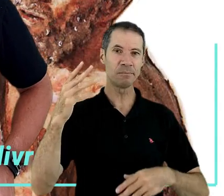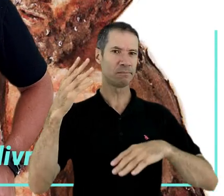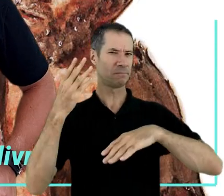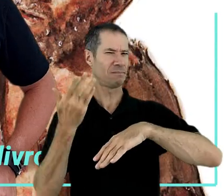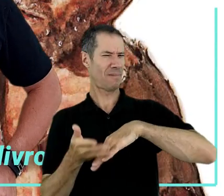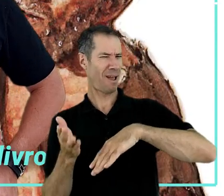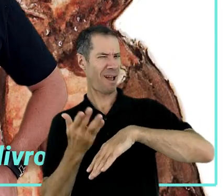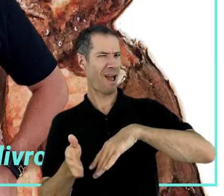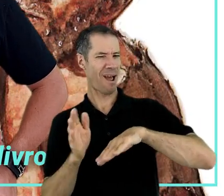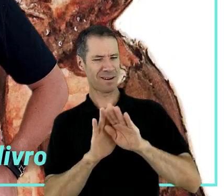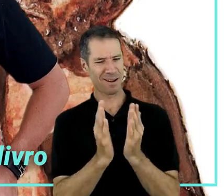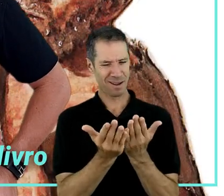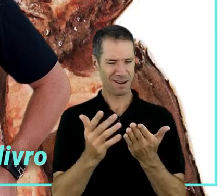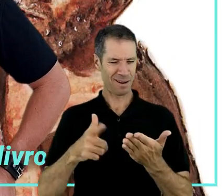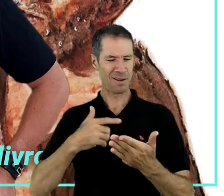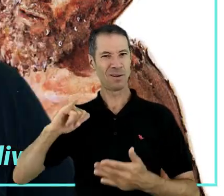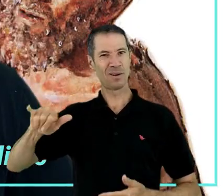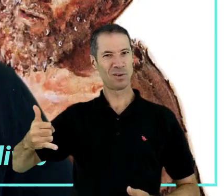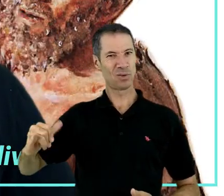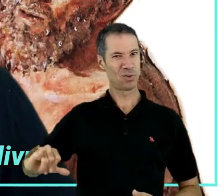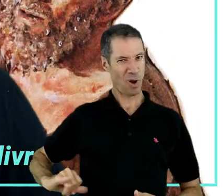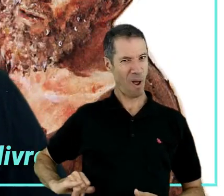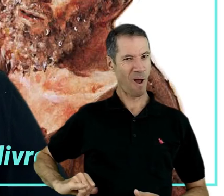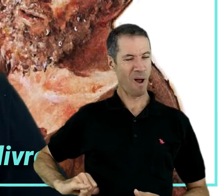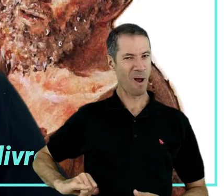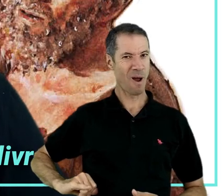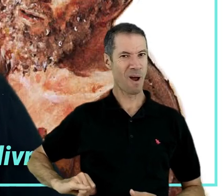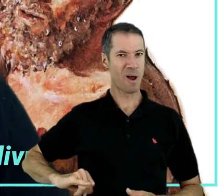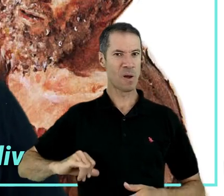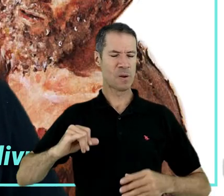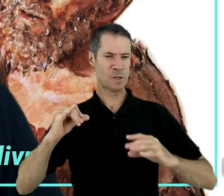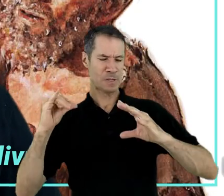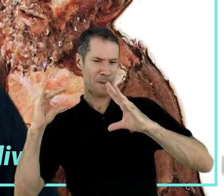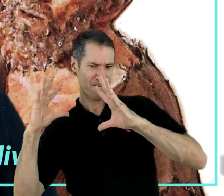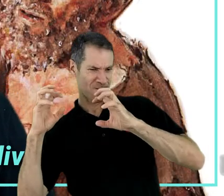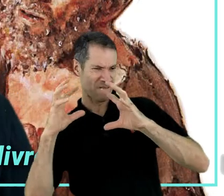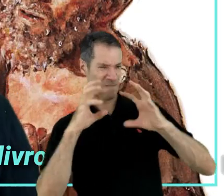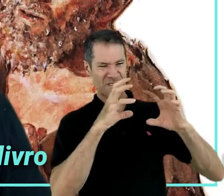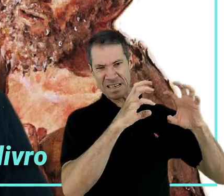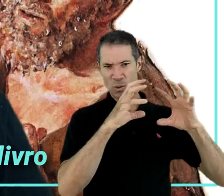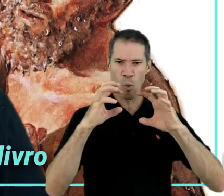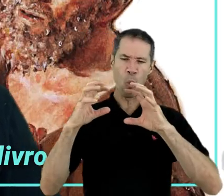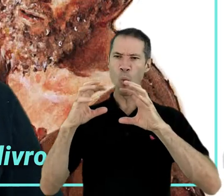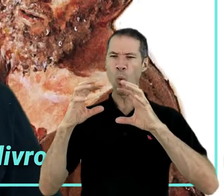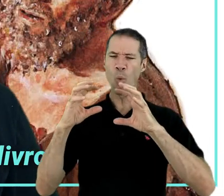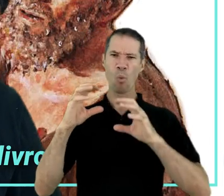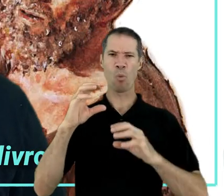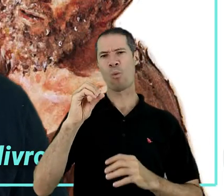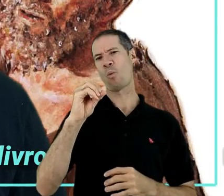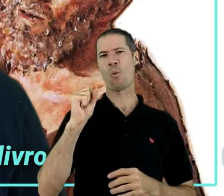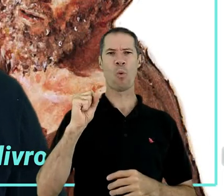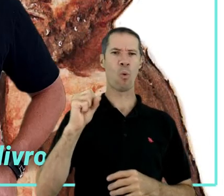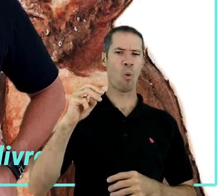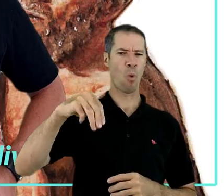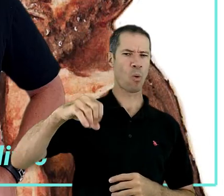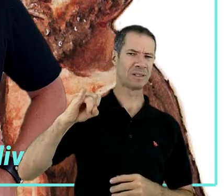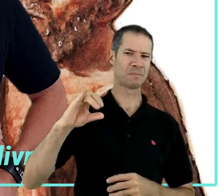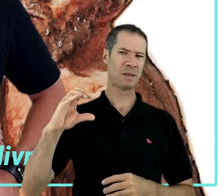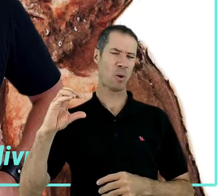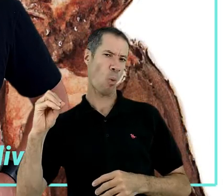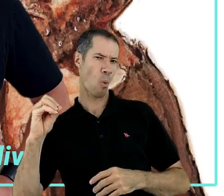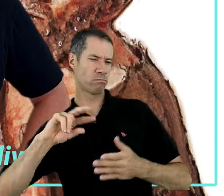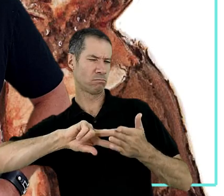de Jó. Entre elas, o conflito cósmico. Hum, conflito cósmico.